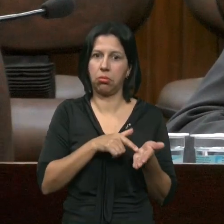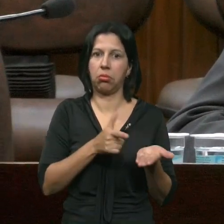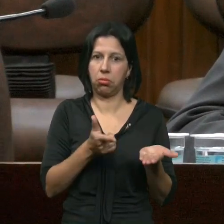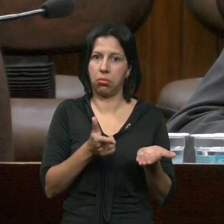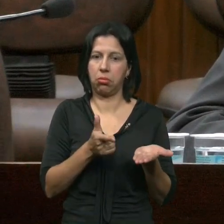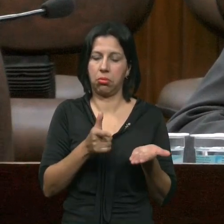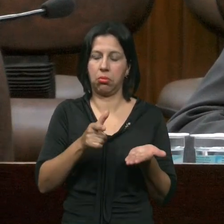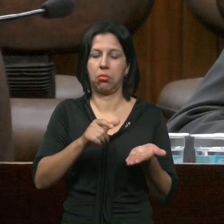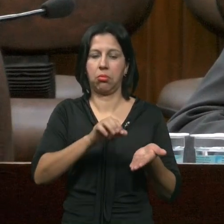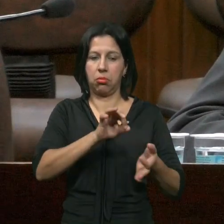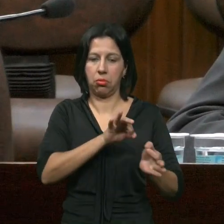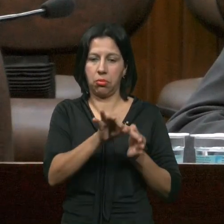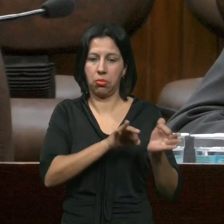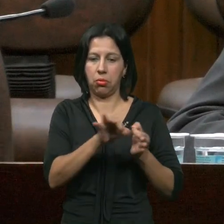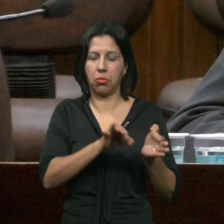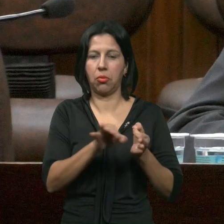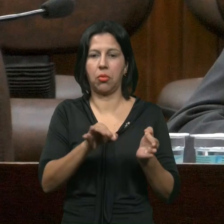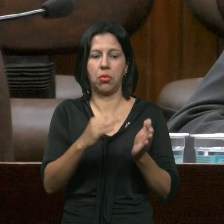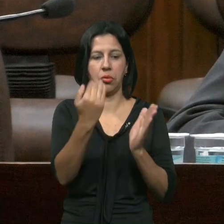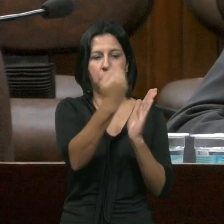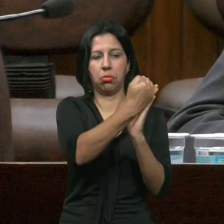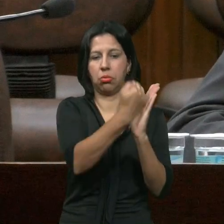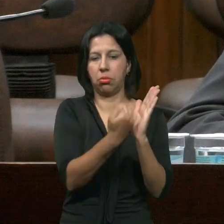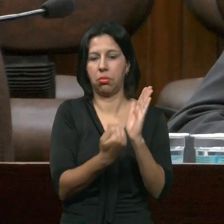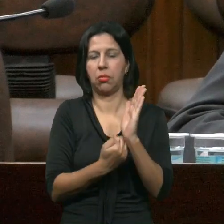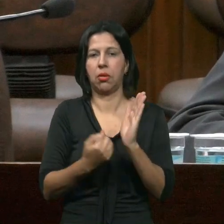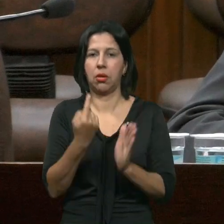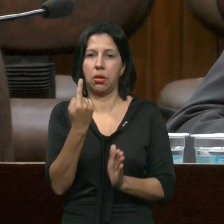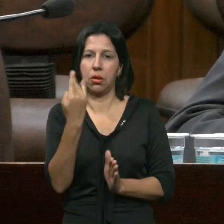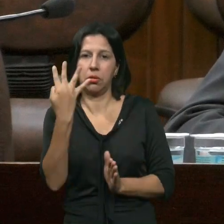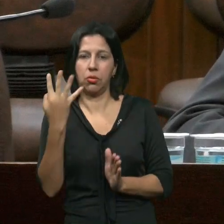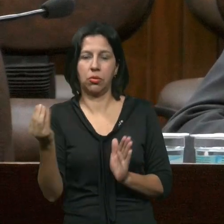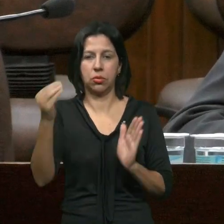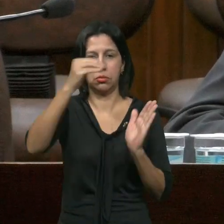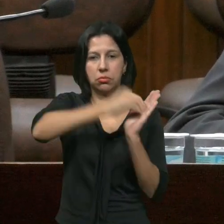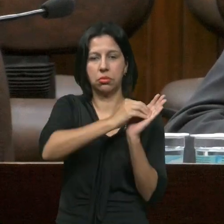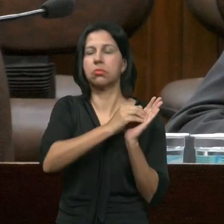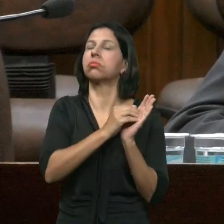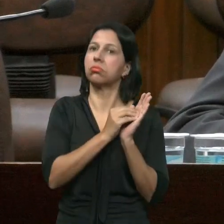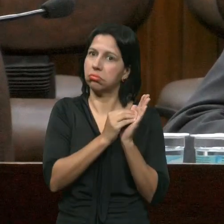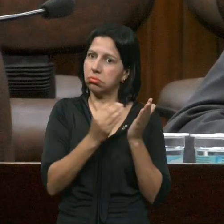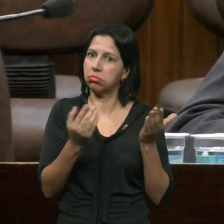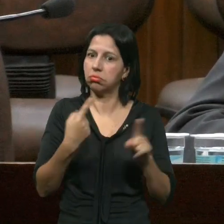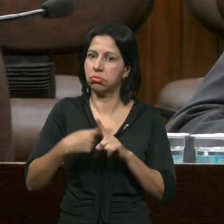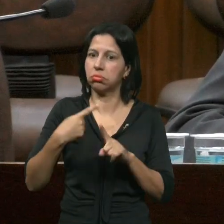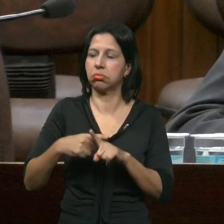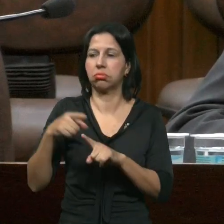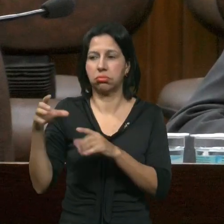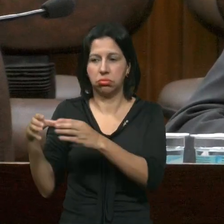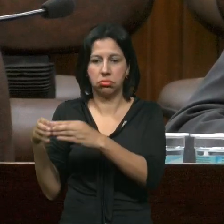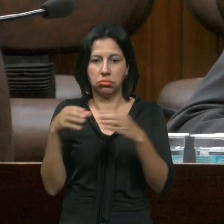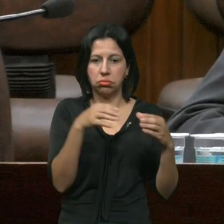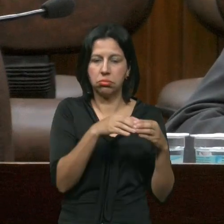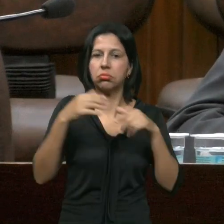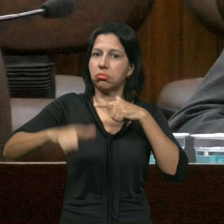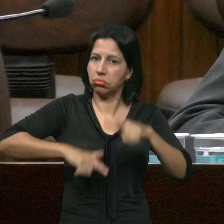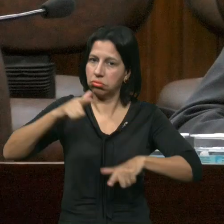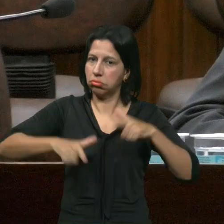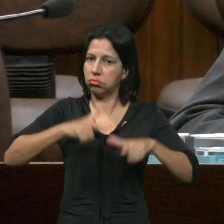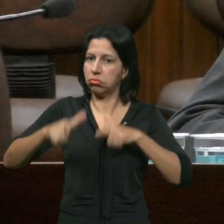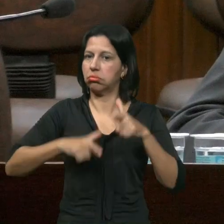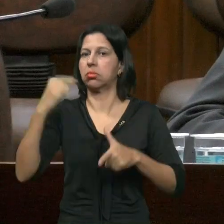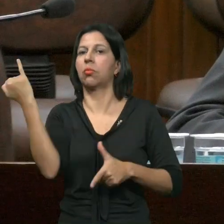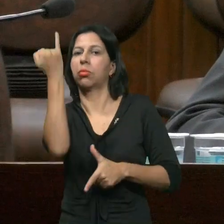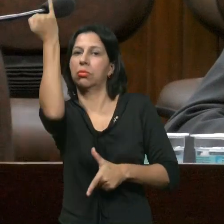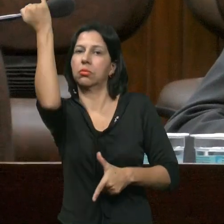os técnicos Para a tabela 14 E fazer justiça A essas Categorias Que fazem Volto a dizer Um trabalho Importante